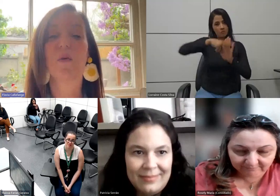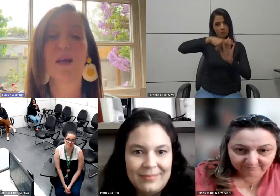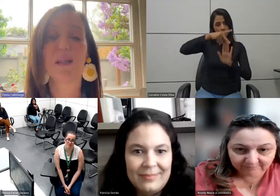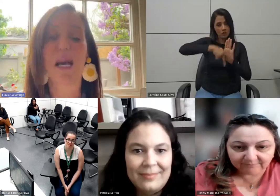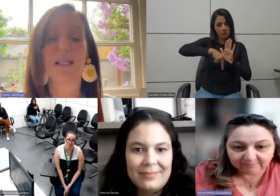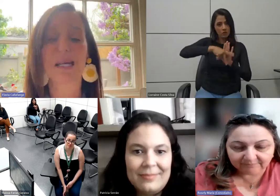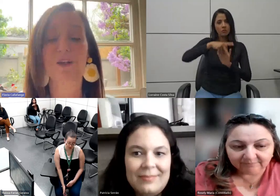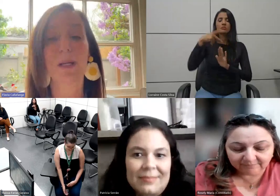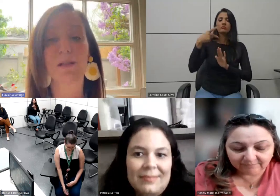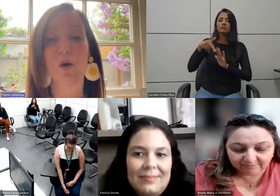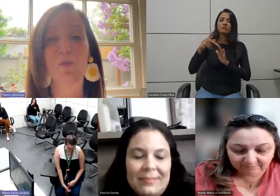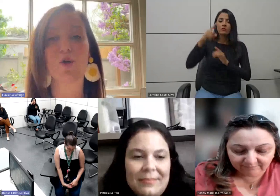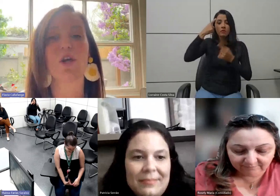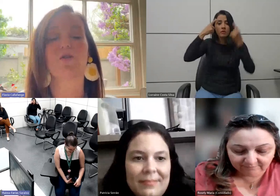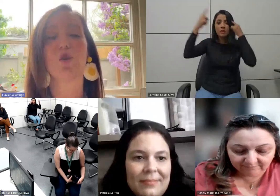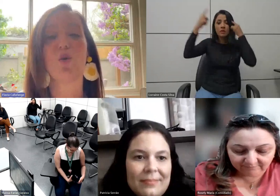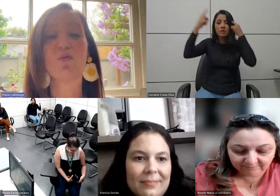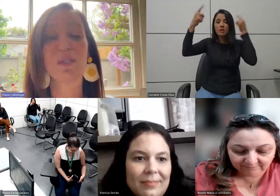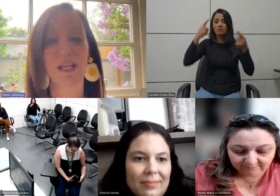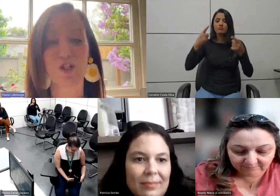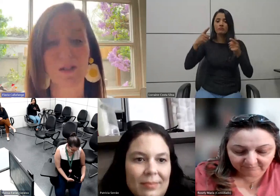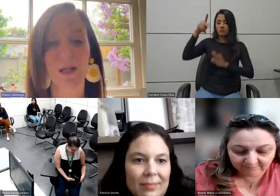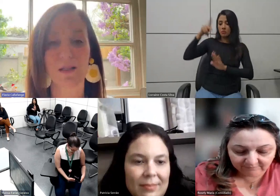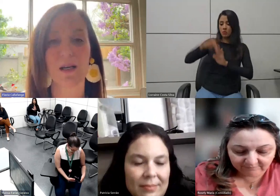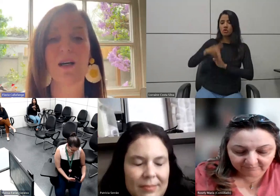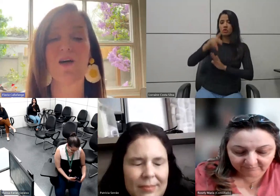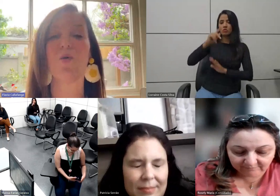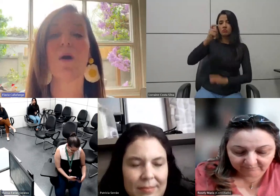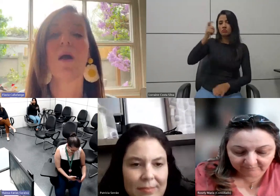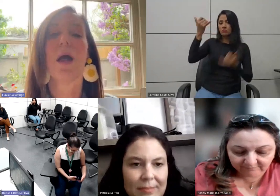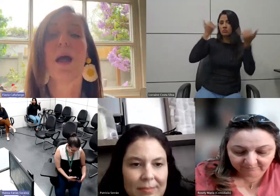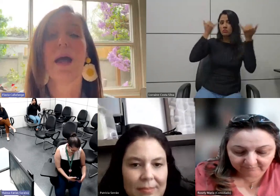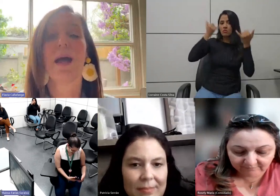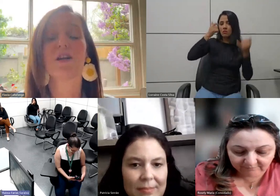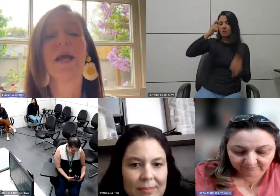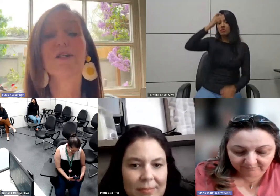ele foi idealizado para ser um projeto de conscientização,